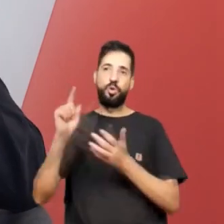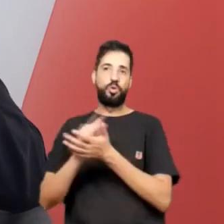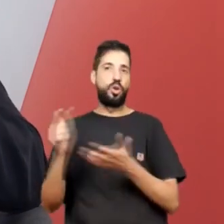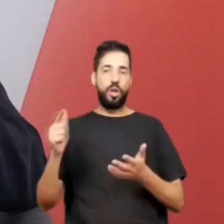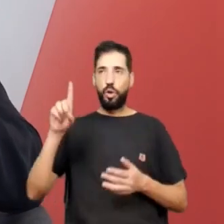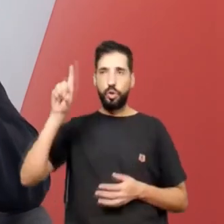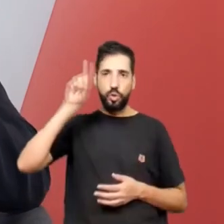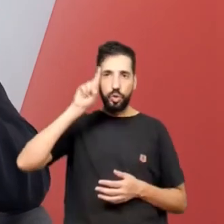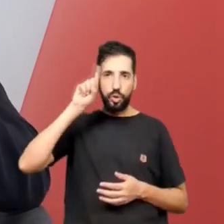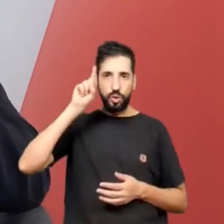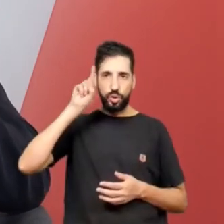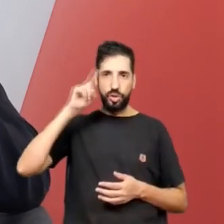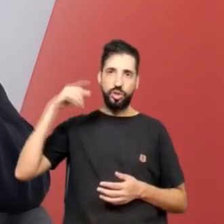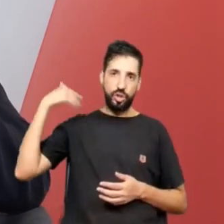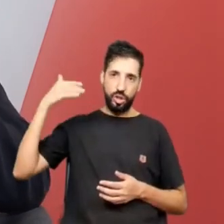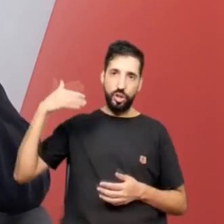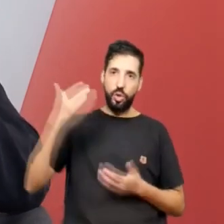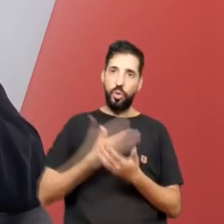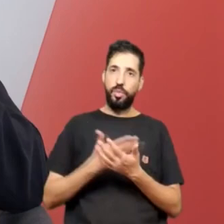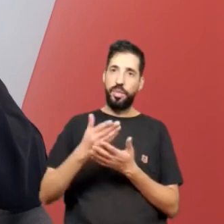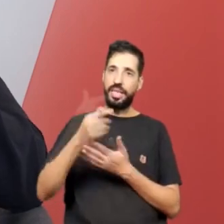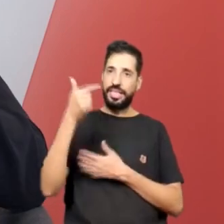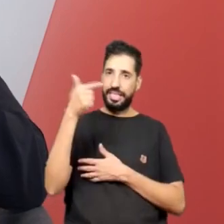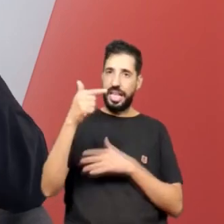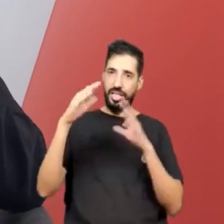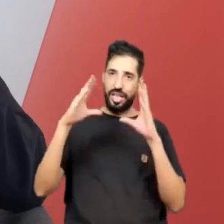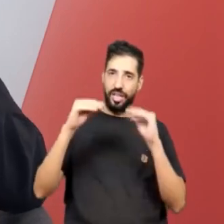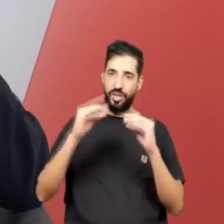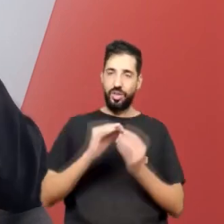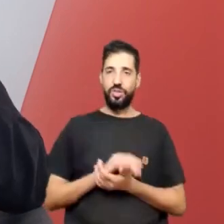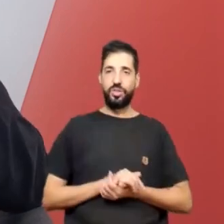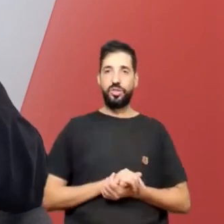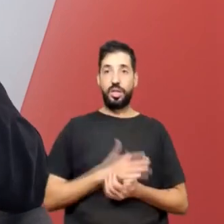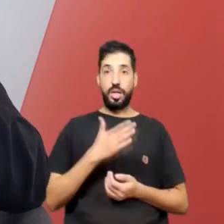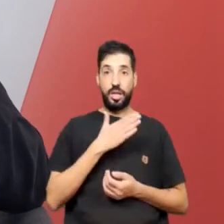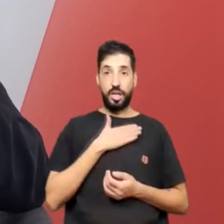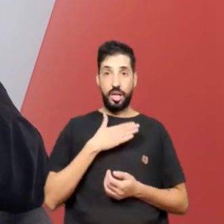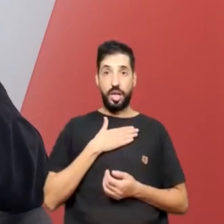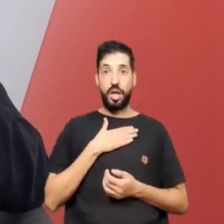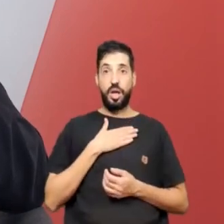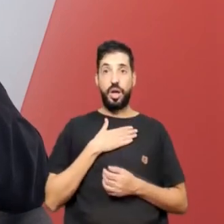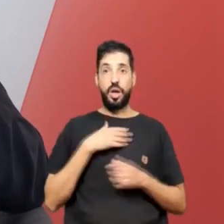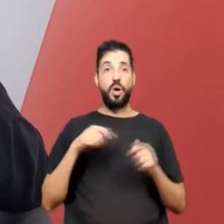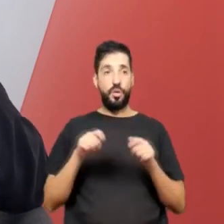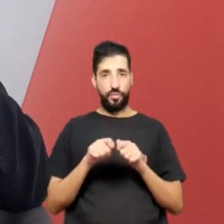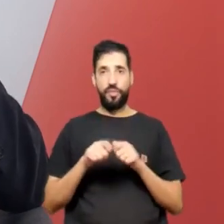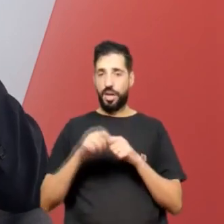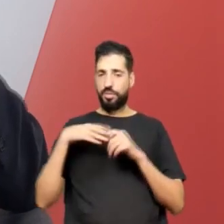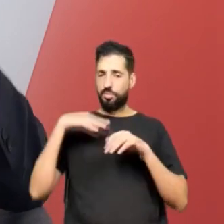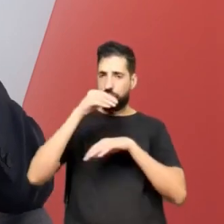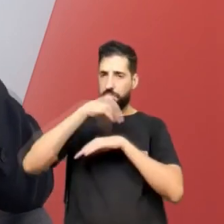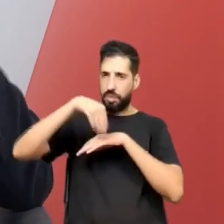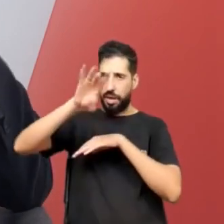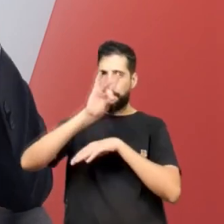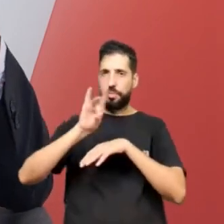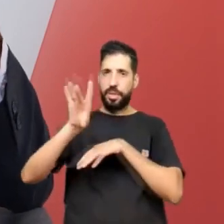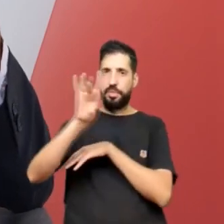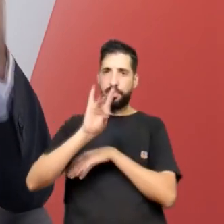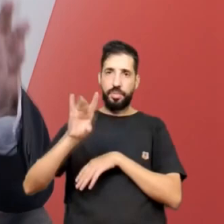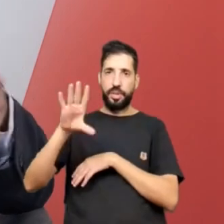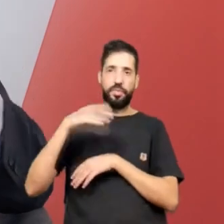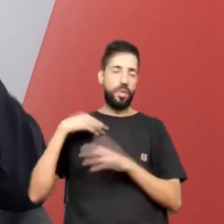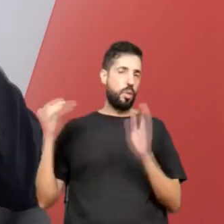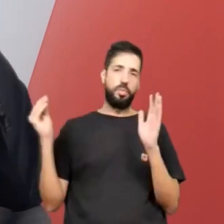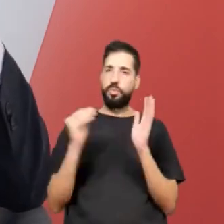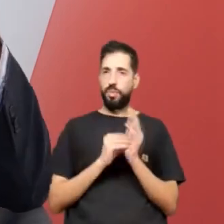a sábado, às 19h. E eu, inclusive, reproduzo nas minhas redes. Eu boto automaticamente o